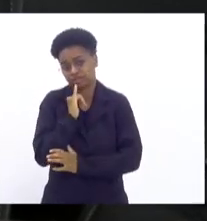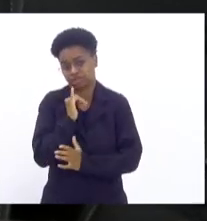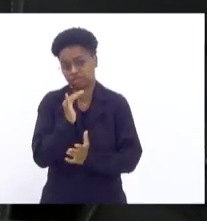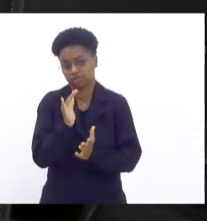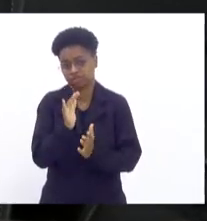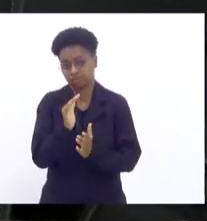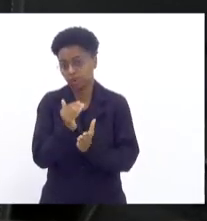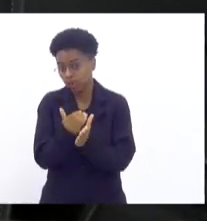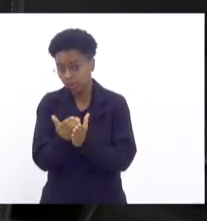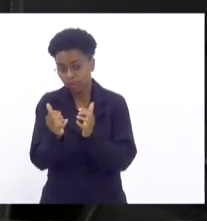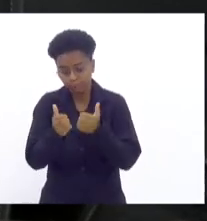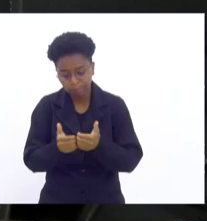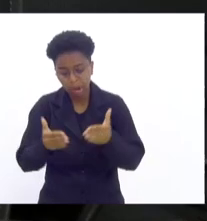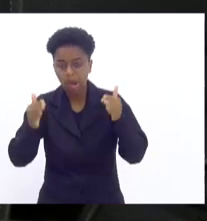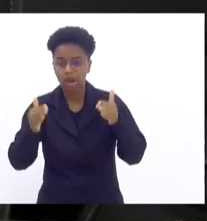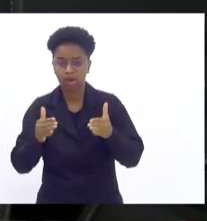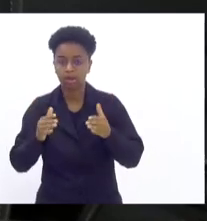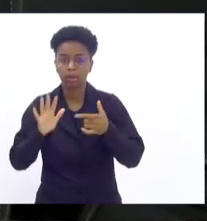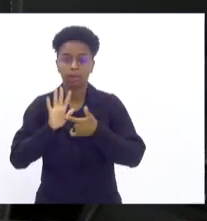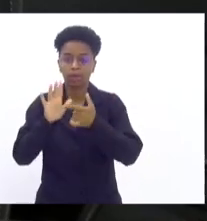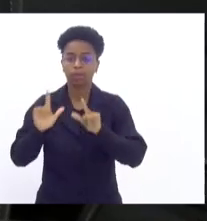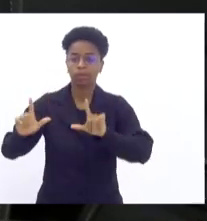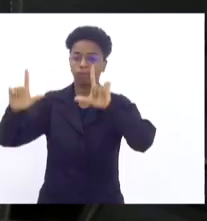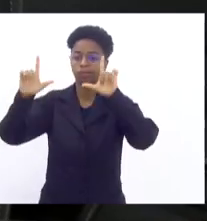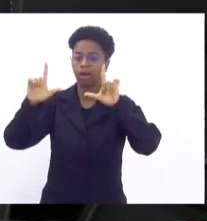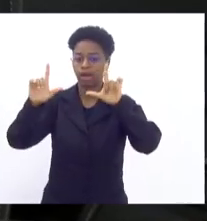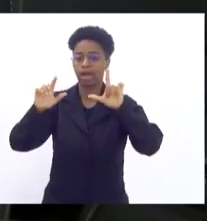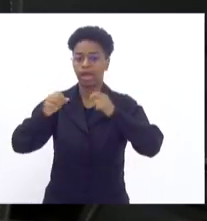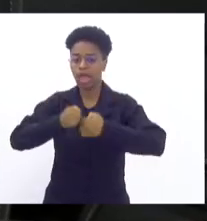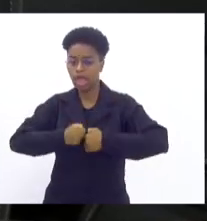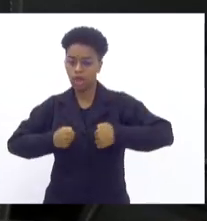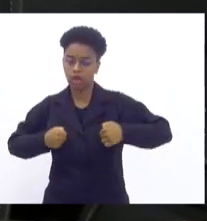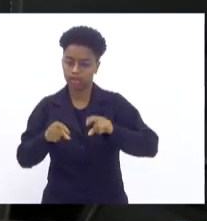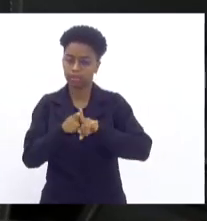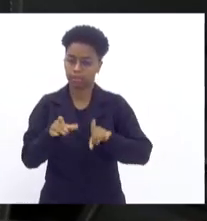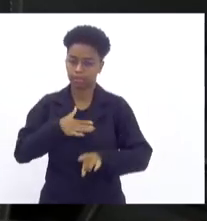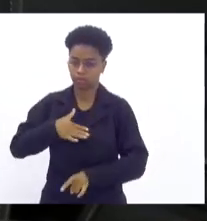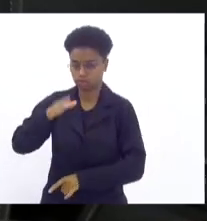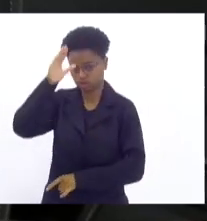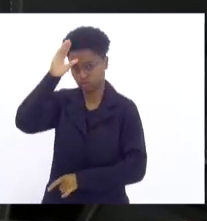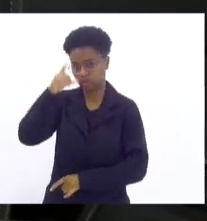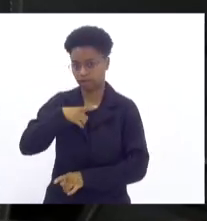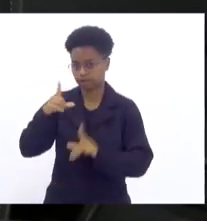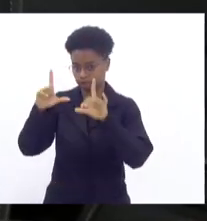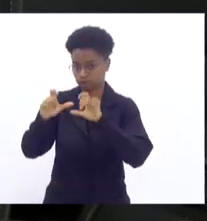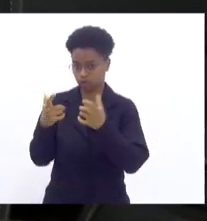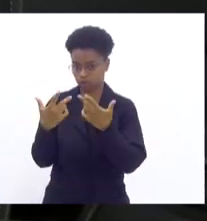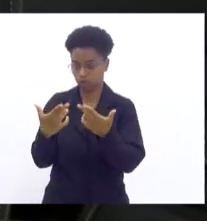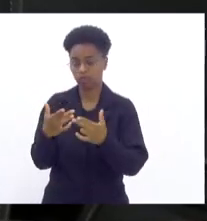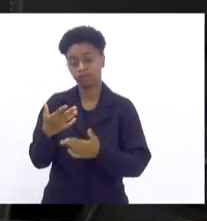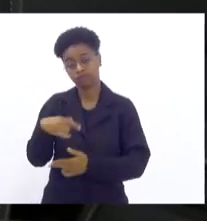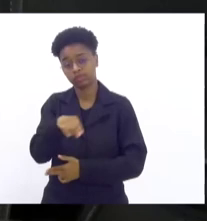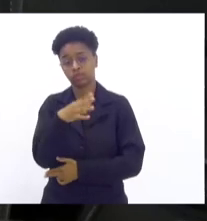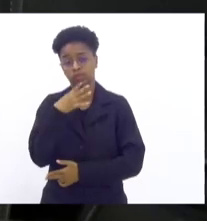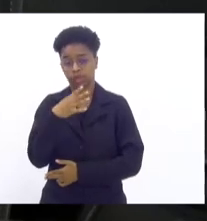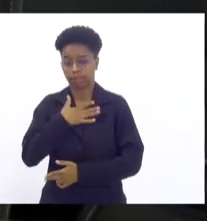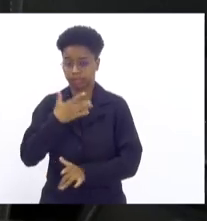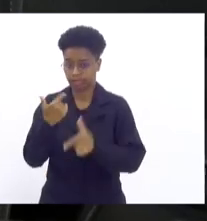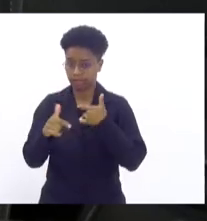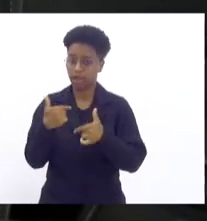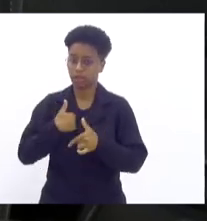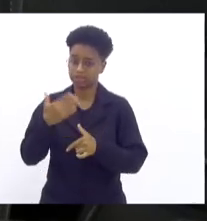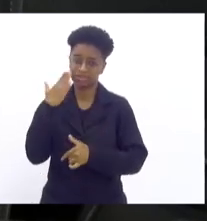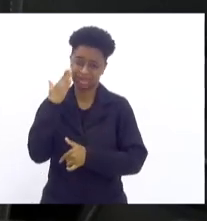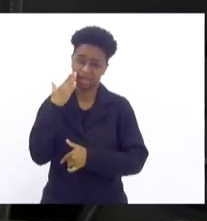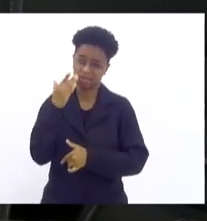inaugurou a foto dele no quadro dos heróis, onde o meu tio também tem a foto lá. E quem conhece o meu trabalho sabe que eu sou radicalmente contra o